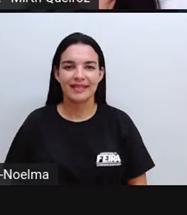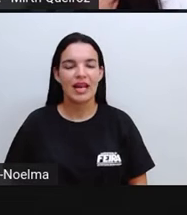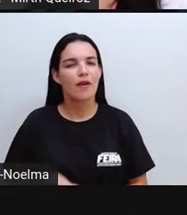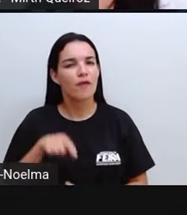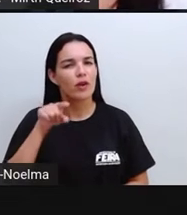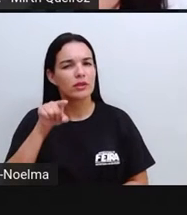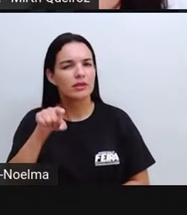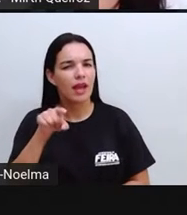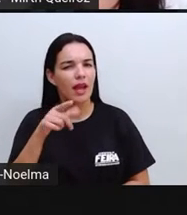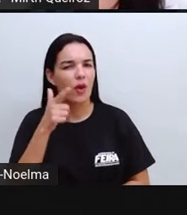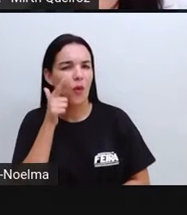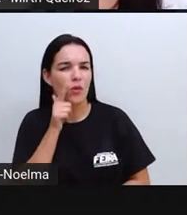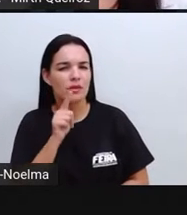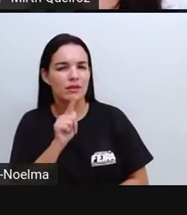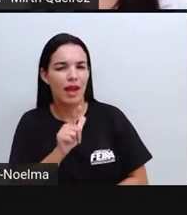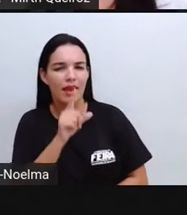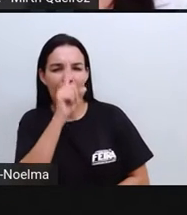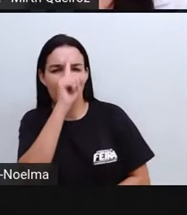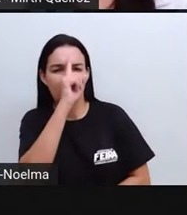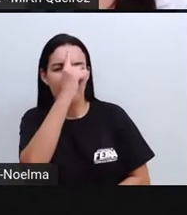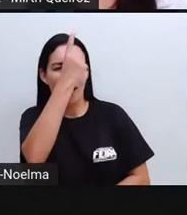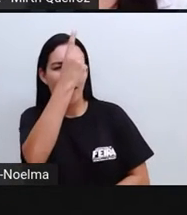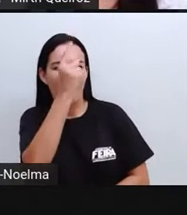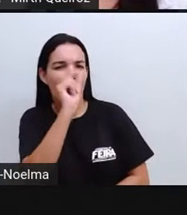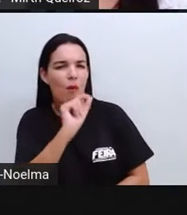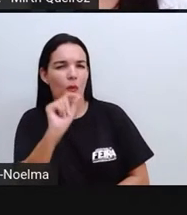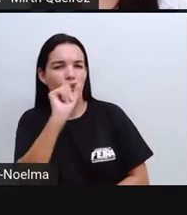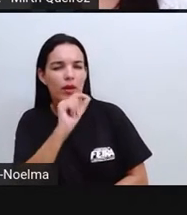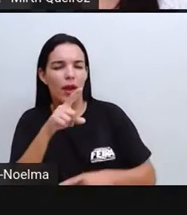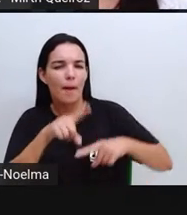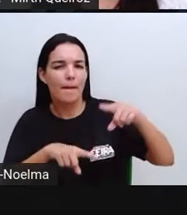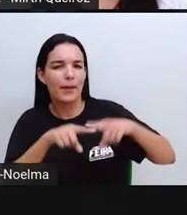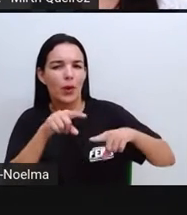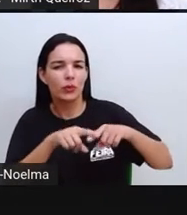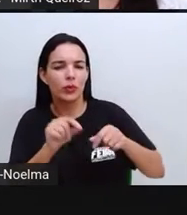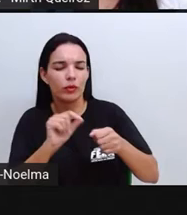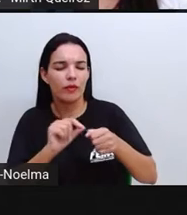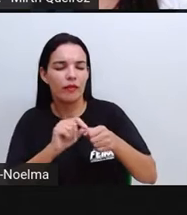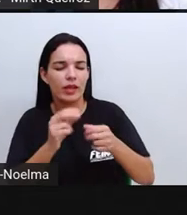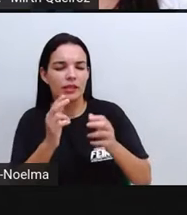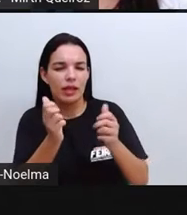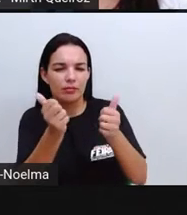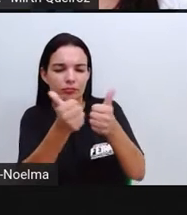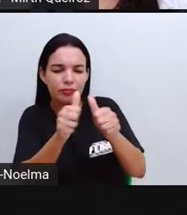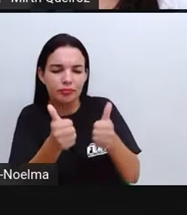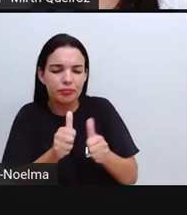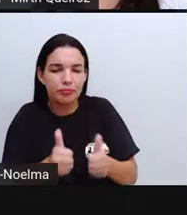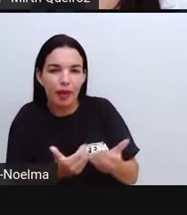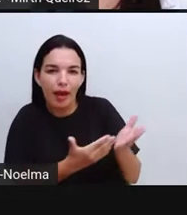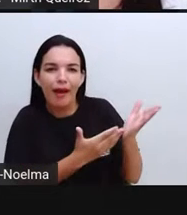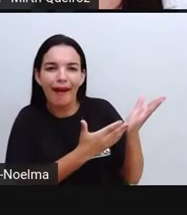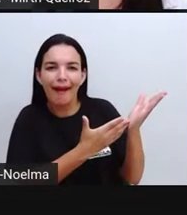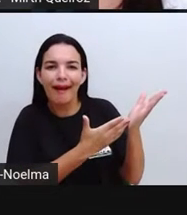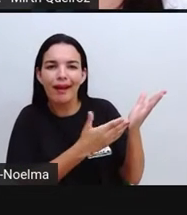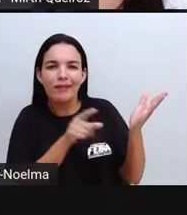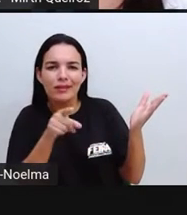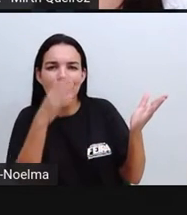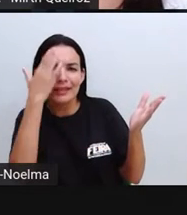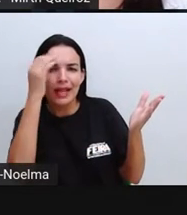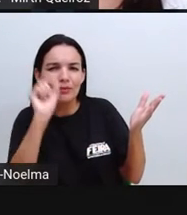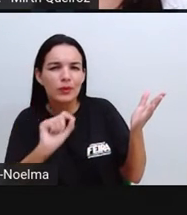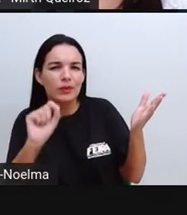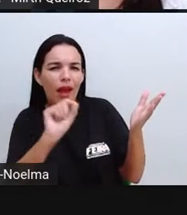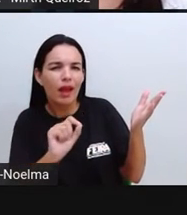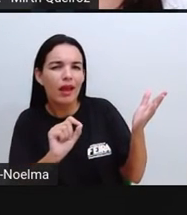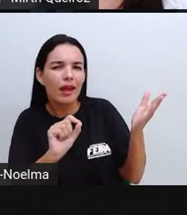Você é capaz de adivinhar que material foi usado nessa escultura? Observe aí essa escultura. Qual foi o material